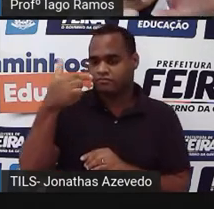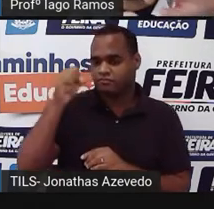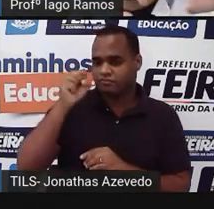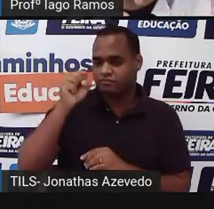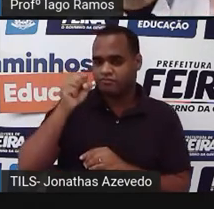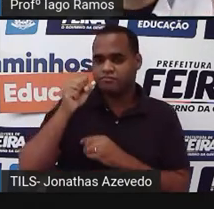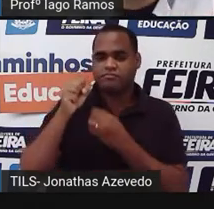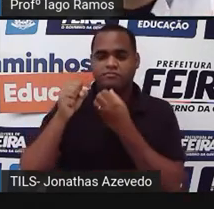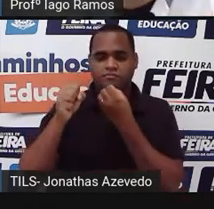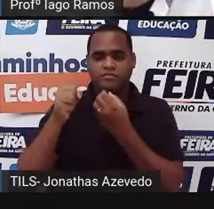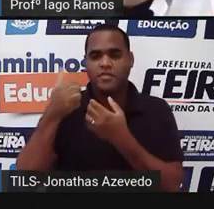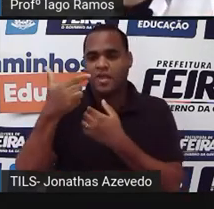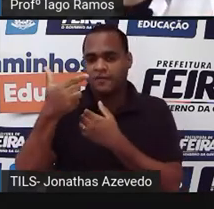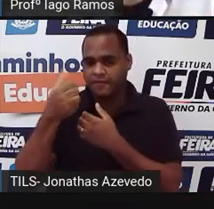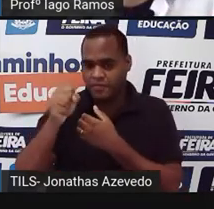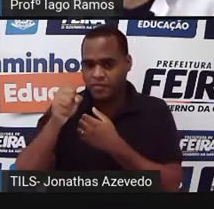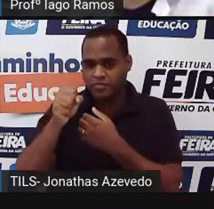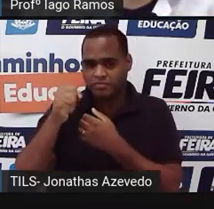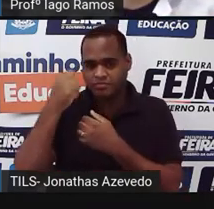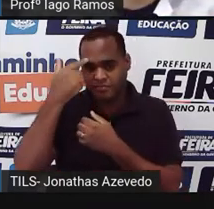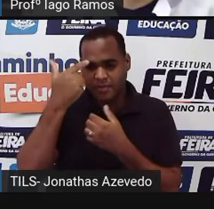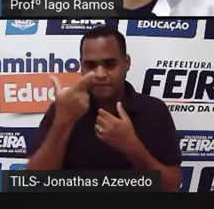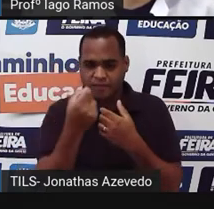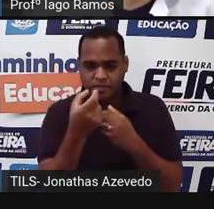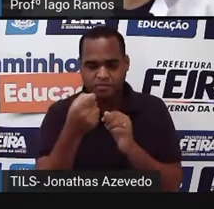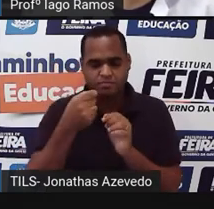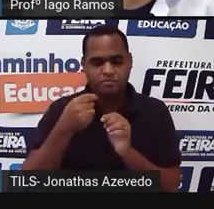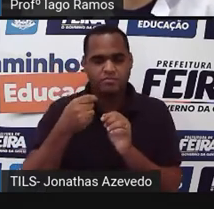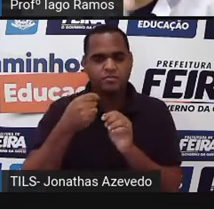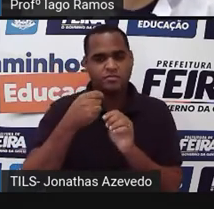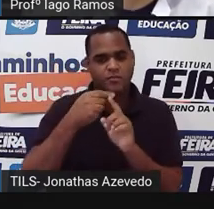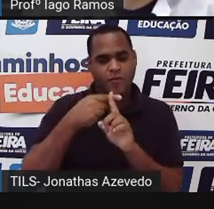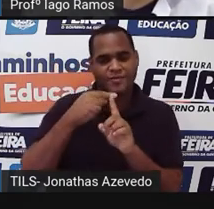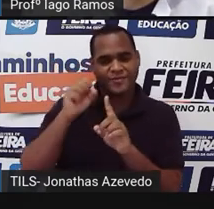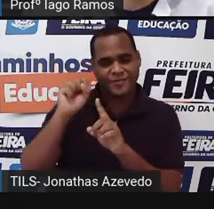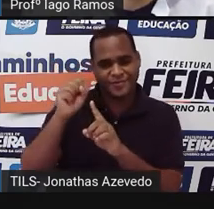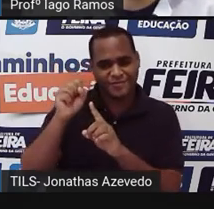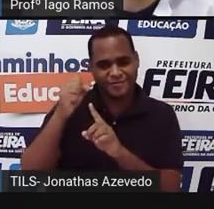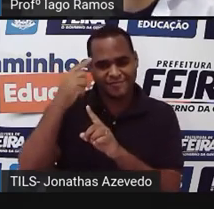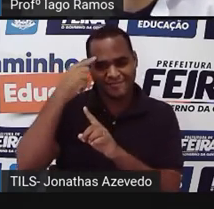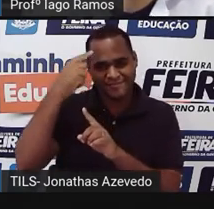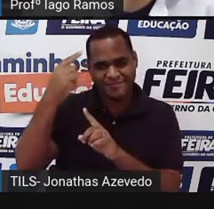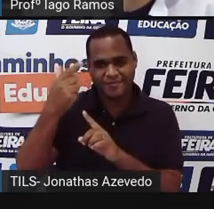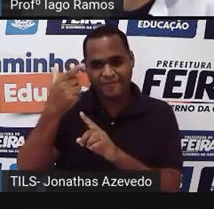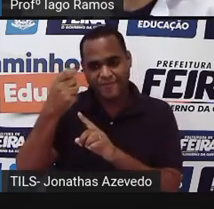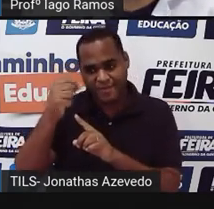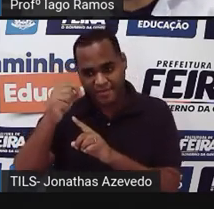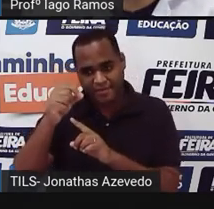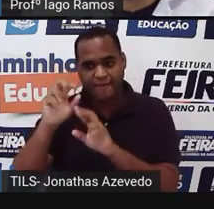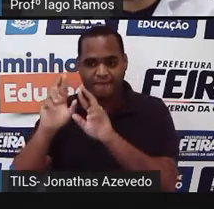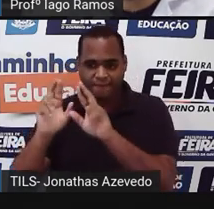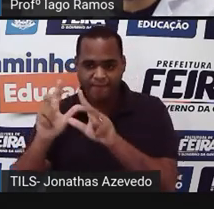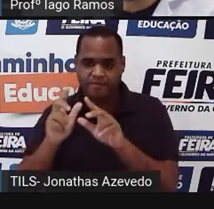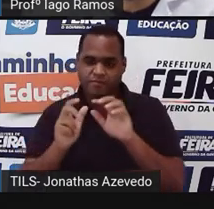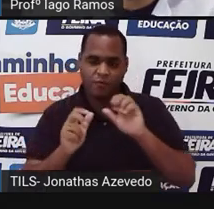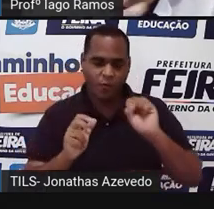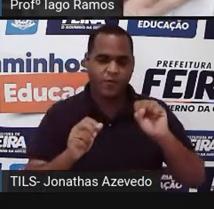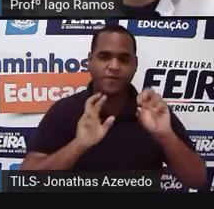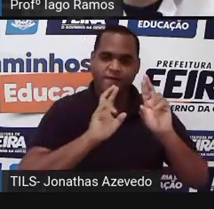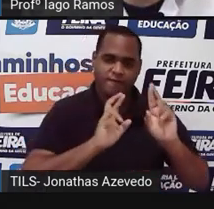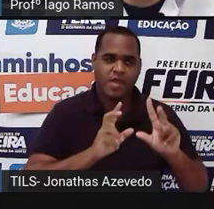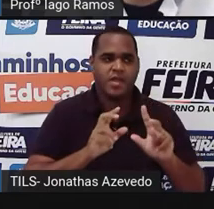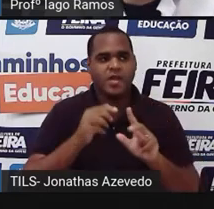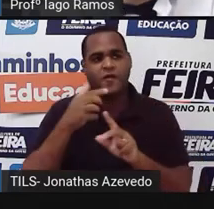separo vinte do oito por isso que ali na tela eu escrevi um vinte mais oito e aí eu pego